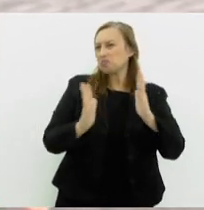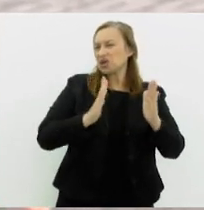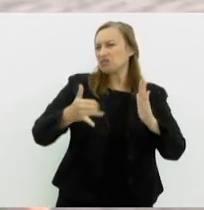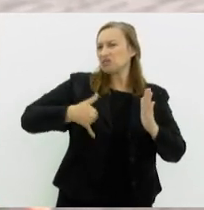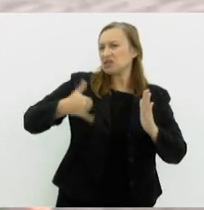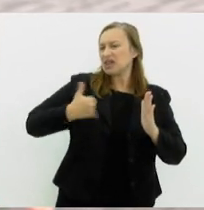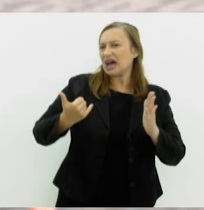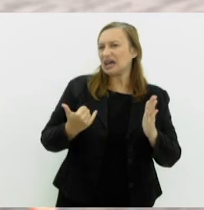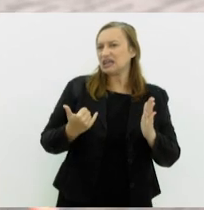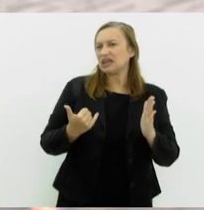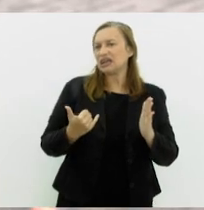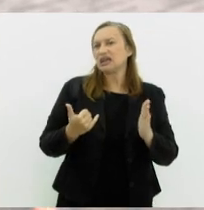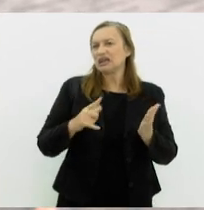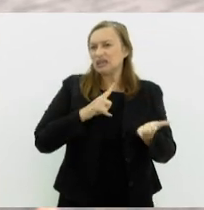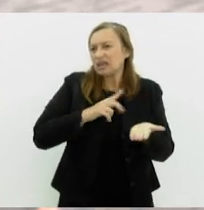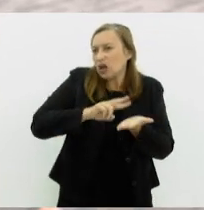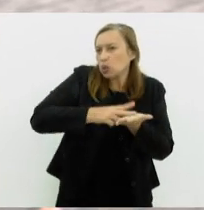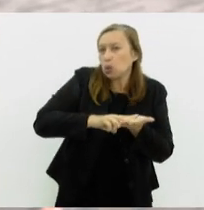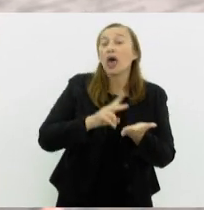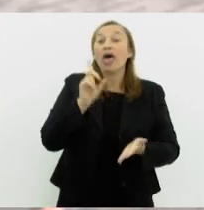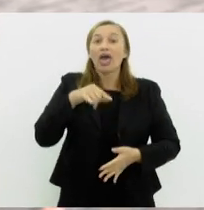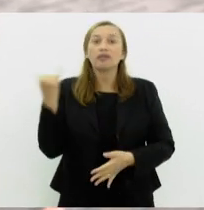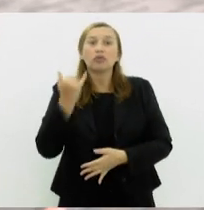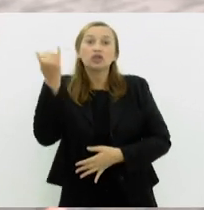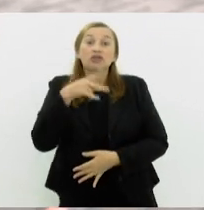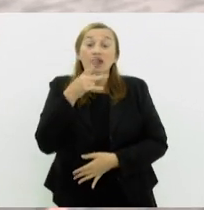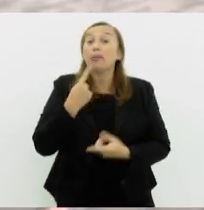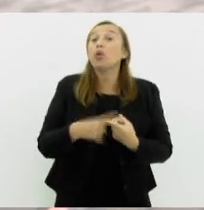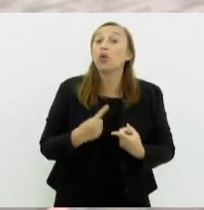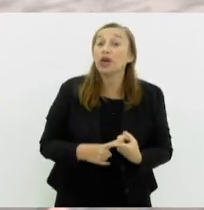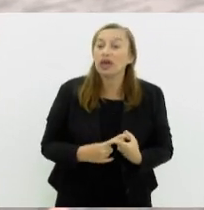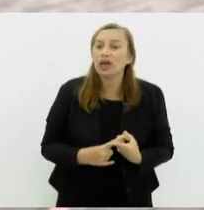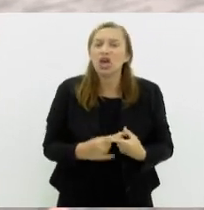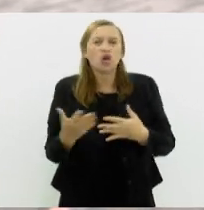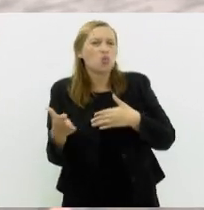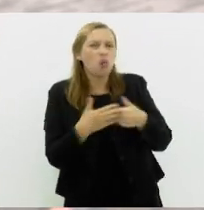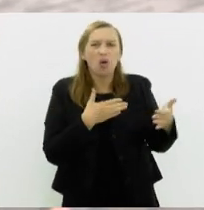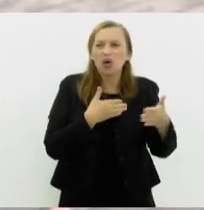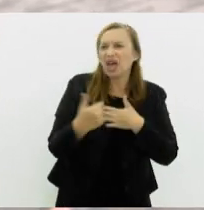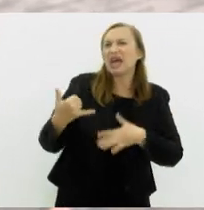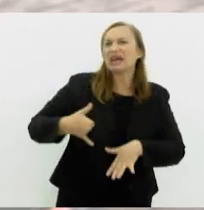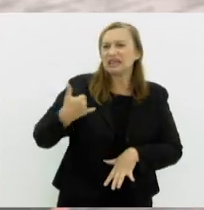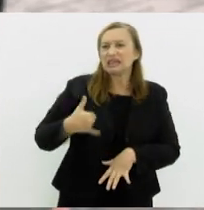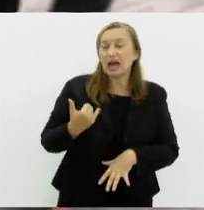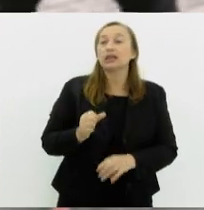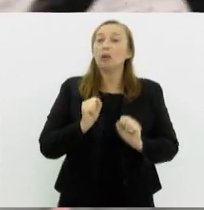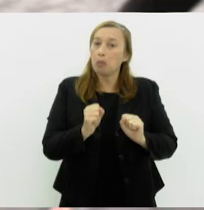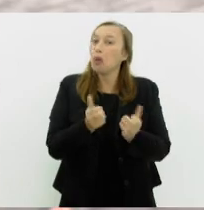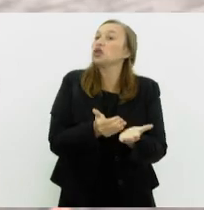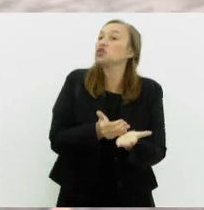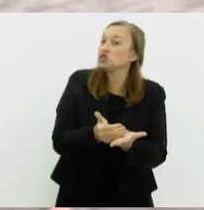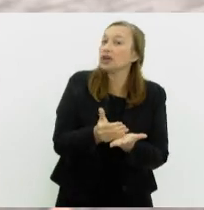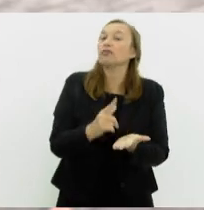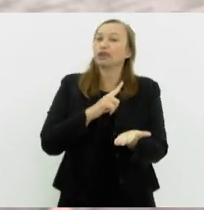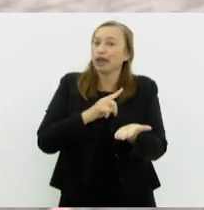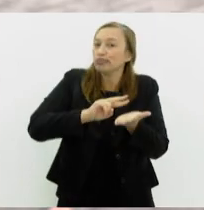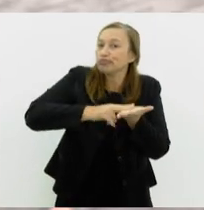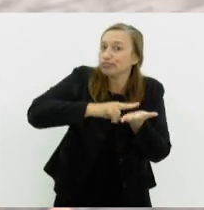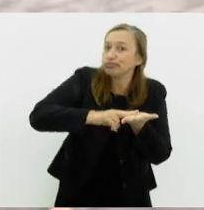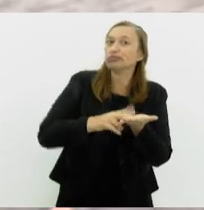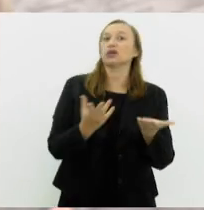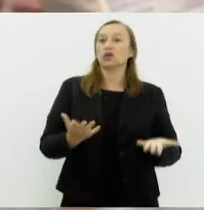epilepsia? Então, na verdade, é muito importante a gente falar sobre isso porque, em qualquer idade, a pessoa pode começar a ter epilepsia.